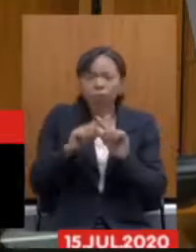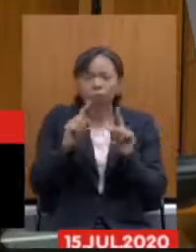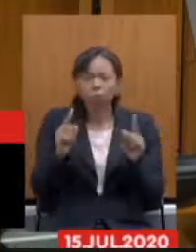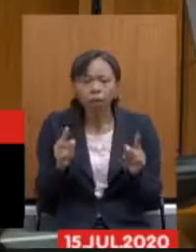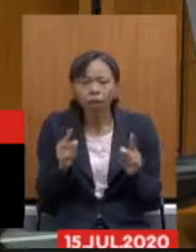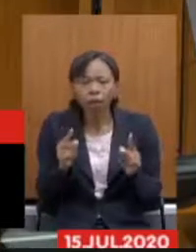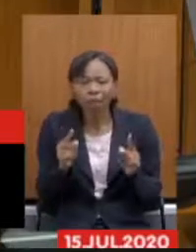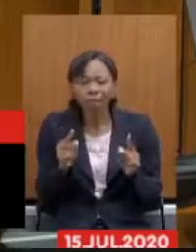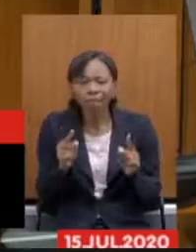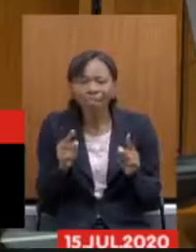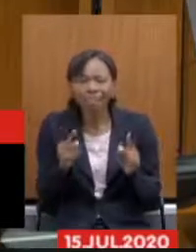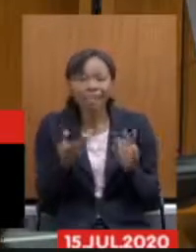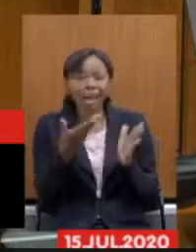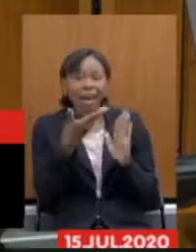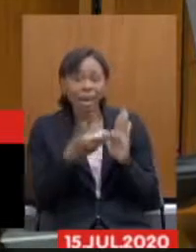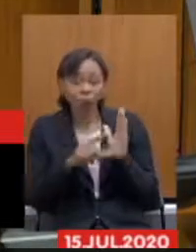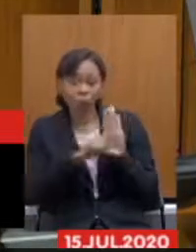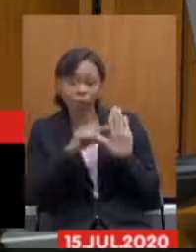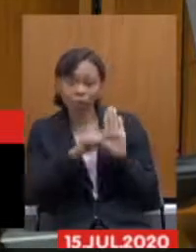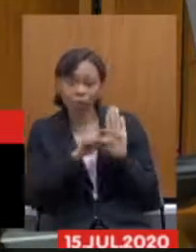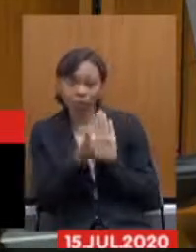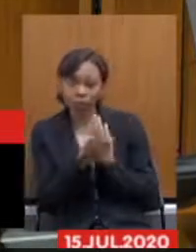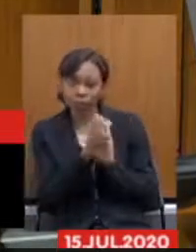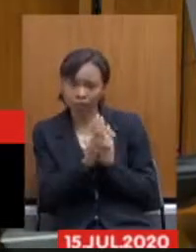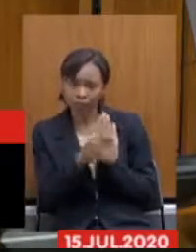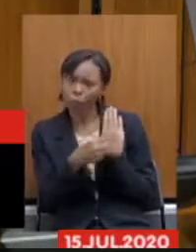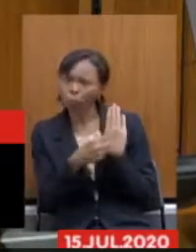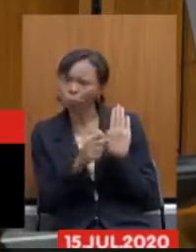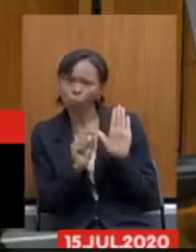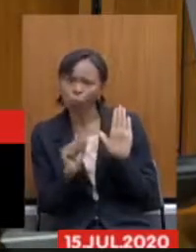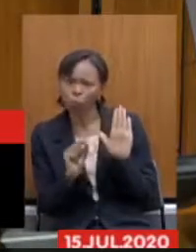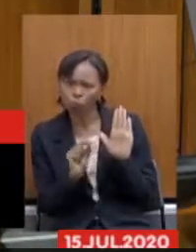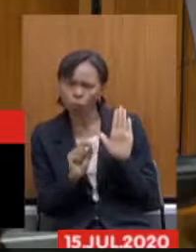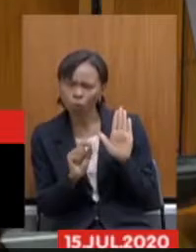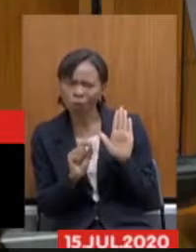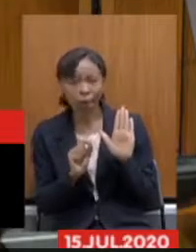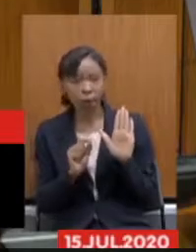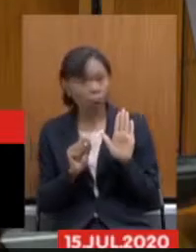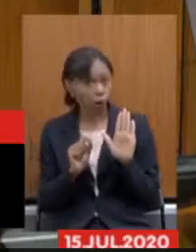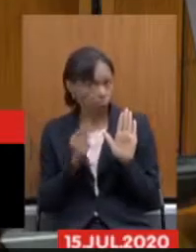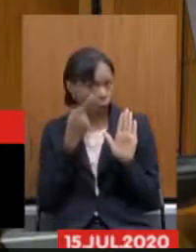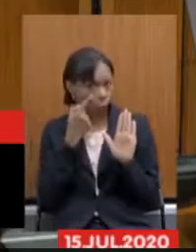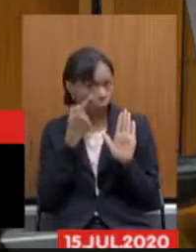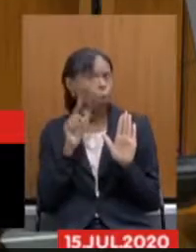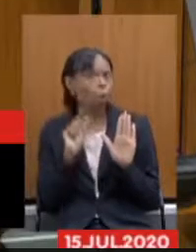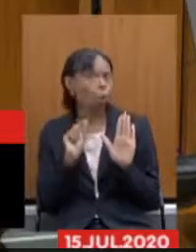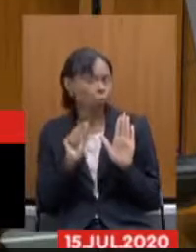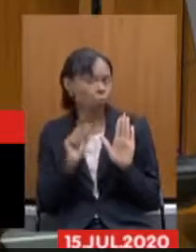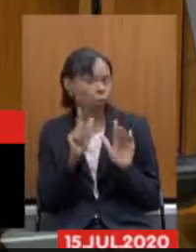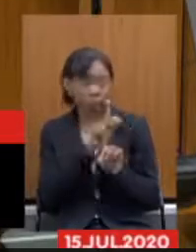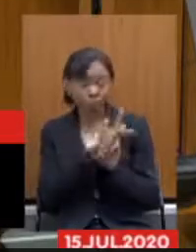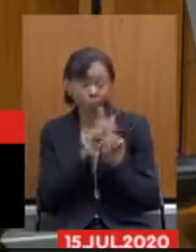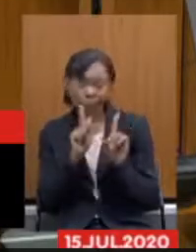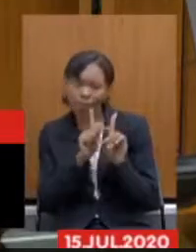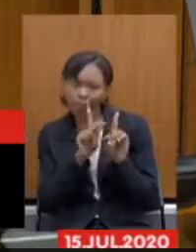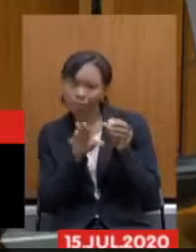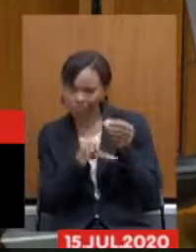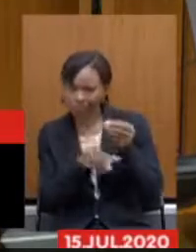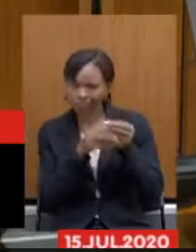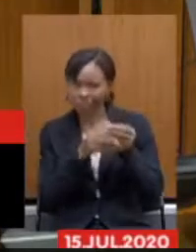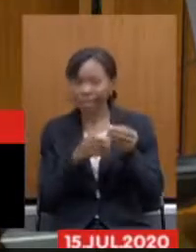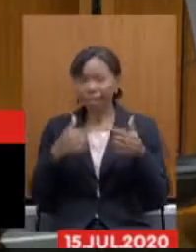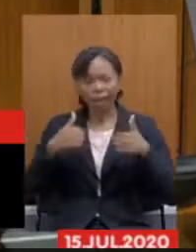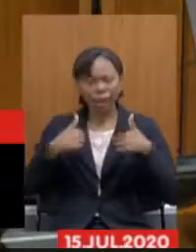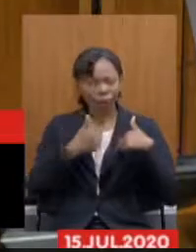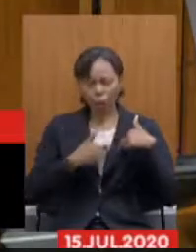mesmo tempo ele vem aqui no parágrafo 15 dizendo o seguinte olha essa previdência complementar em que eu estou fazendo